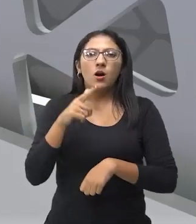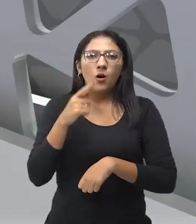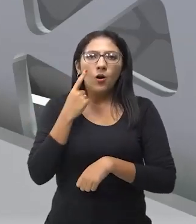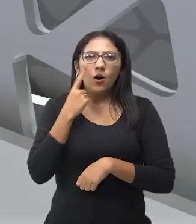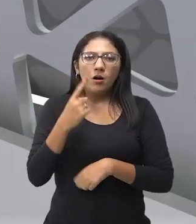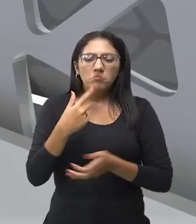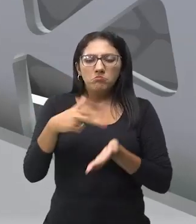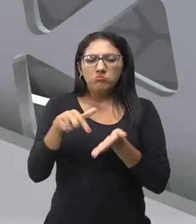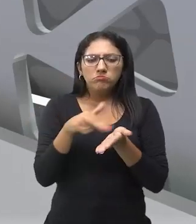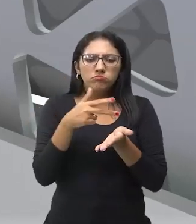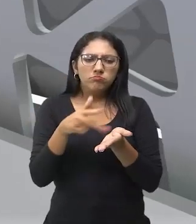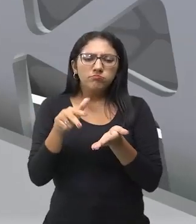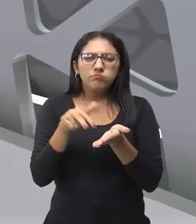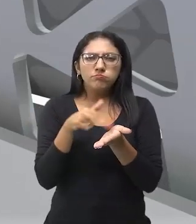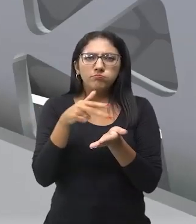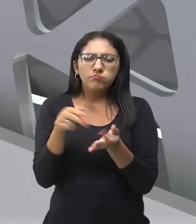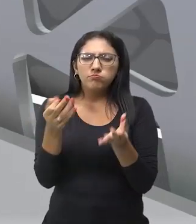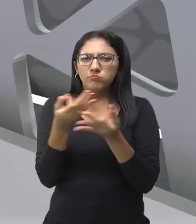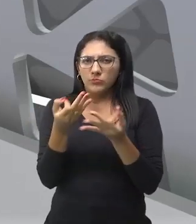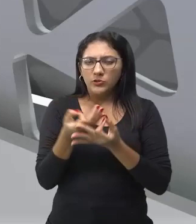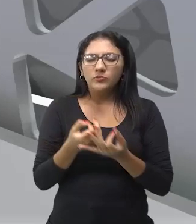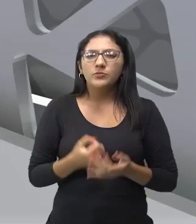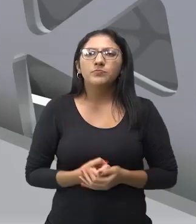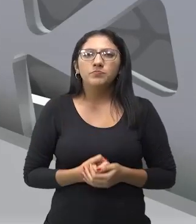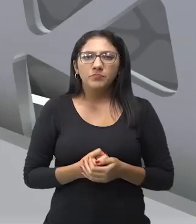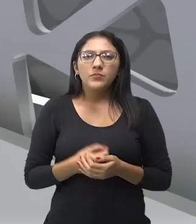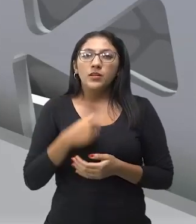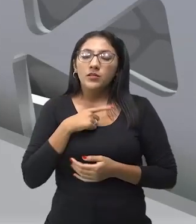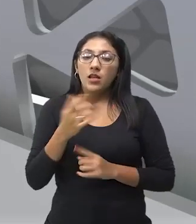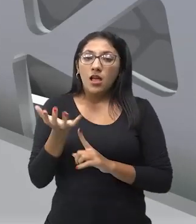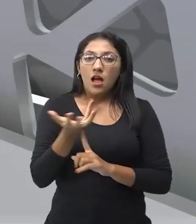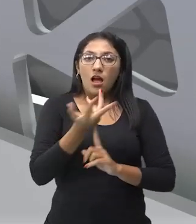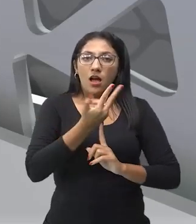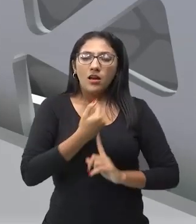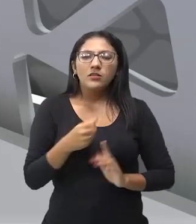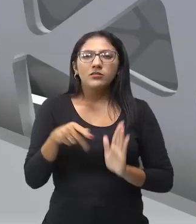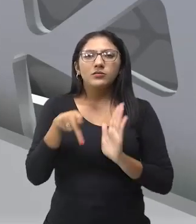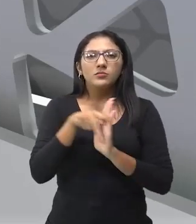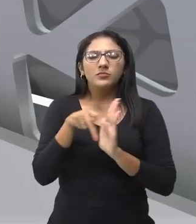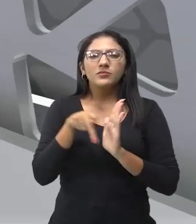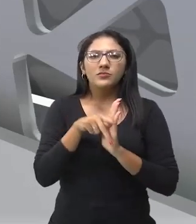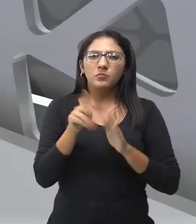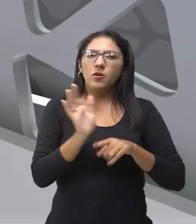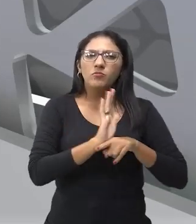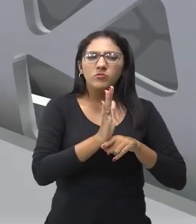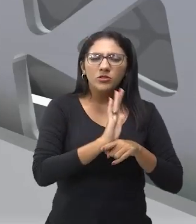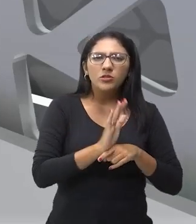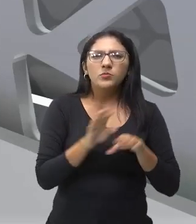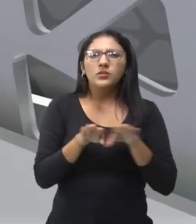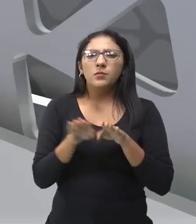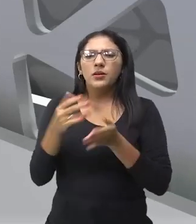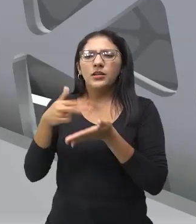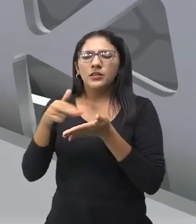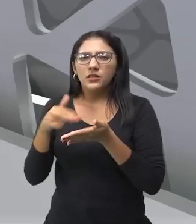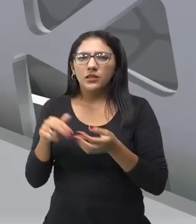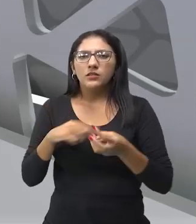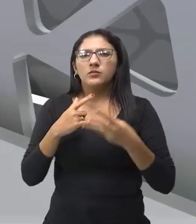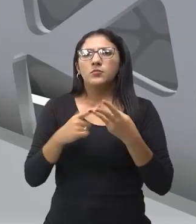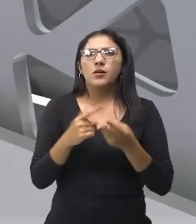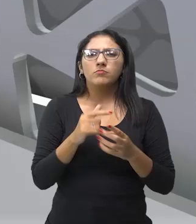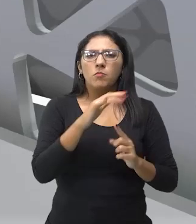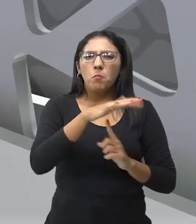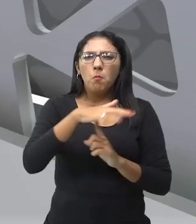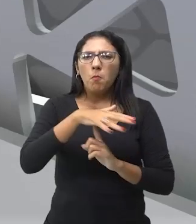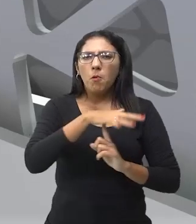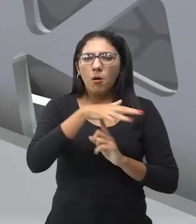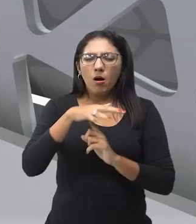hora dos passos, certo? Então, são as artes cênicas que têm essa improvisação. Também nós temos o circo,